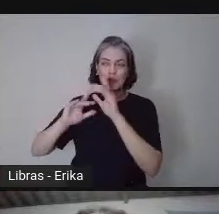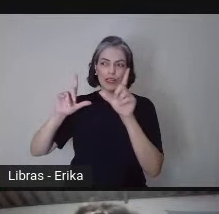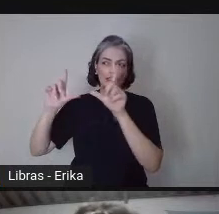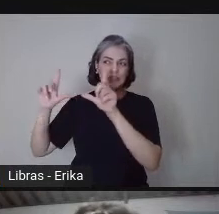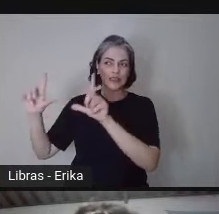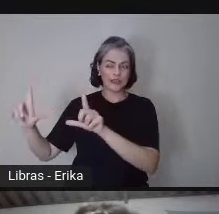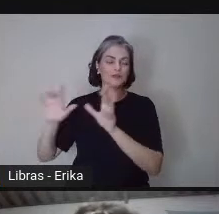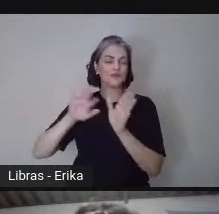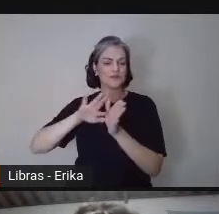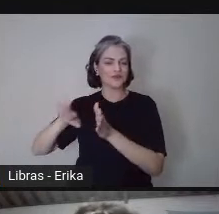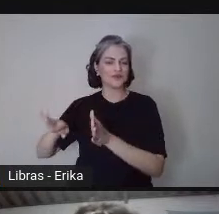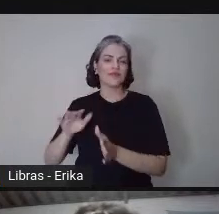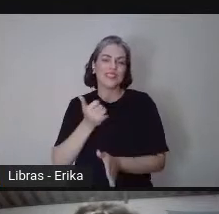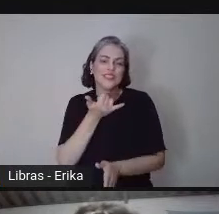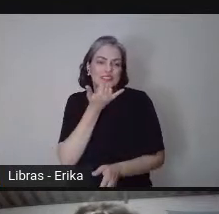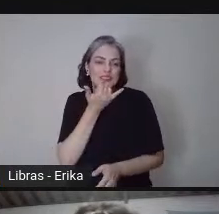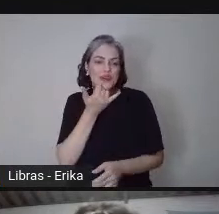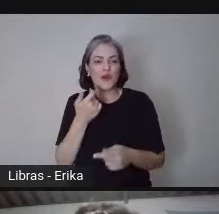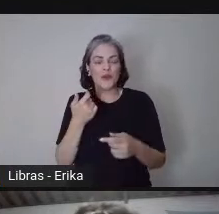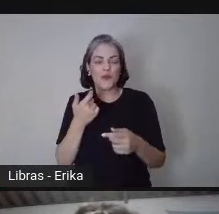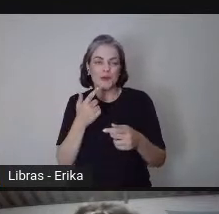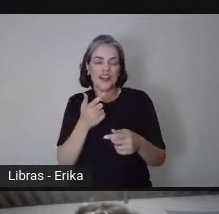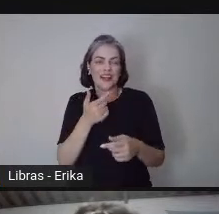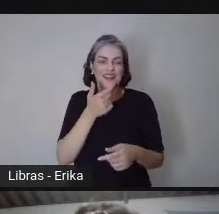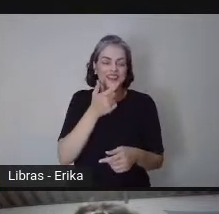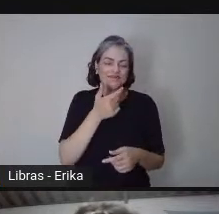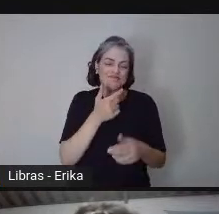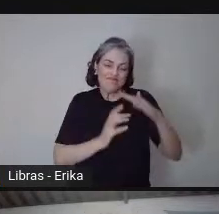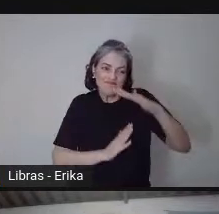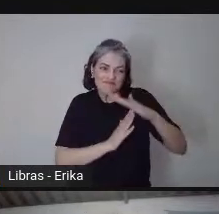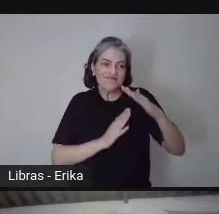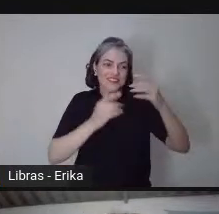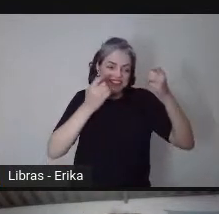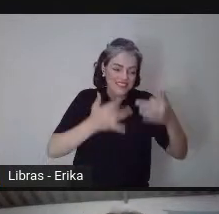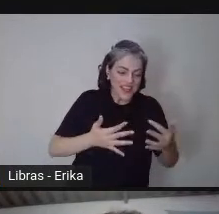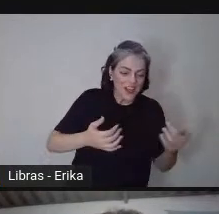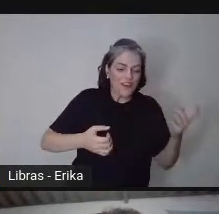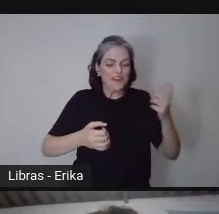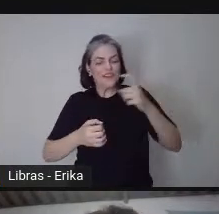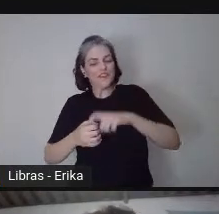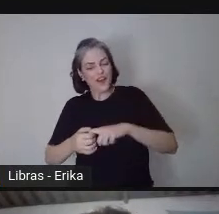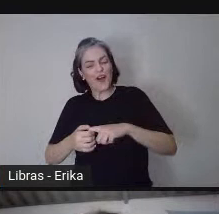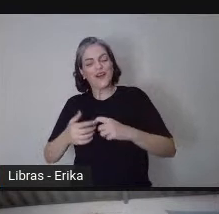interrompemos interrompemos a explicação para voltar para as salas de aula.